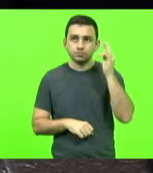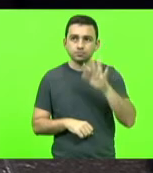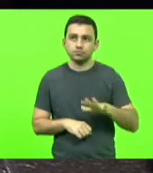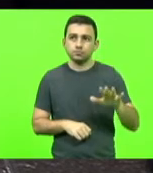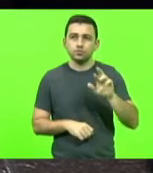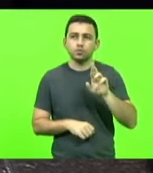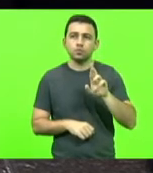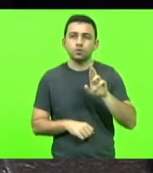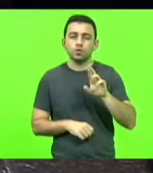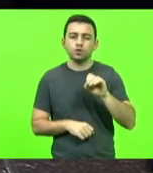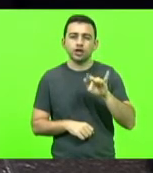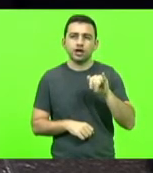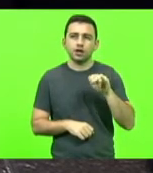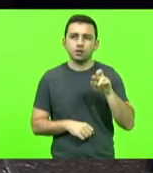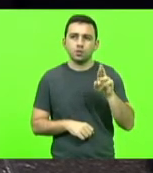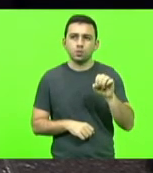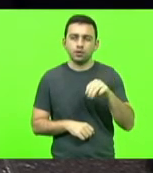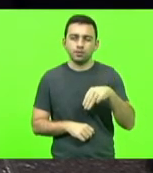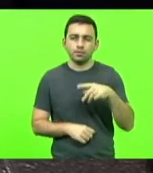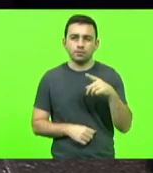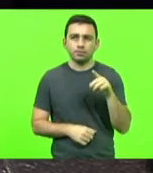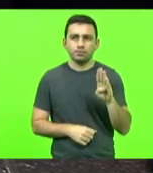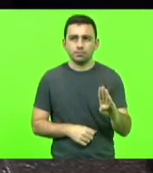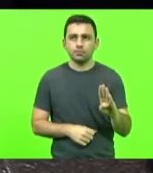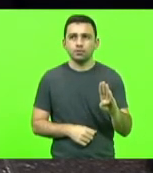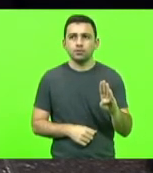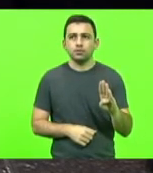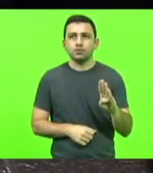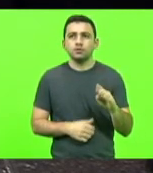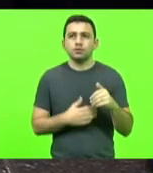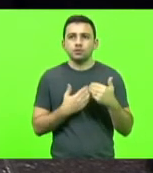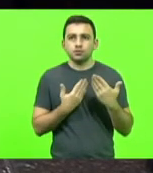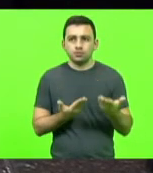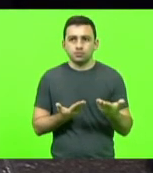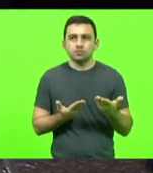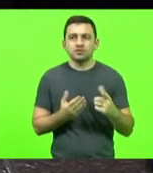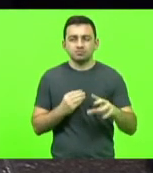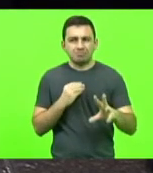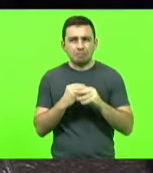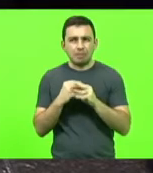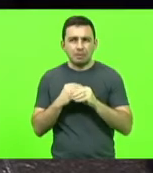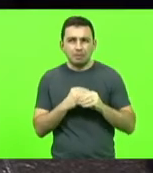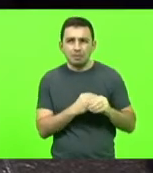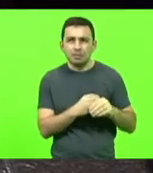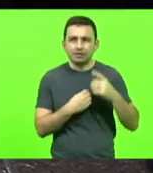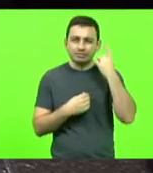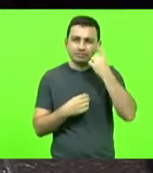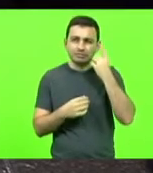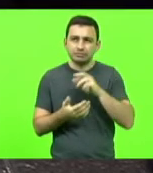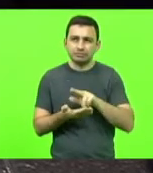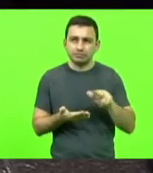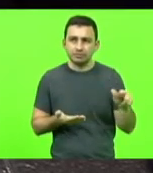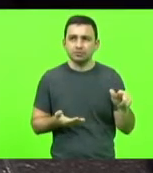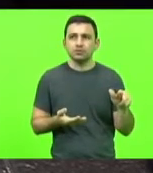Peninha Mendonça do MDB que recebeu emendas de diversos parlamentares e agora